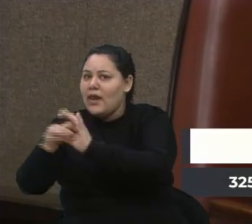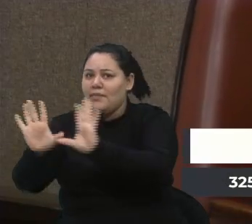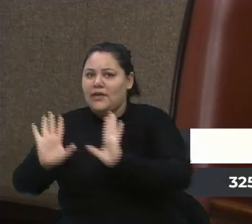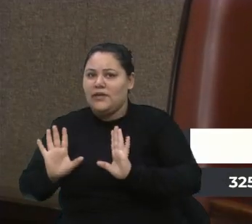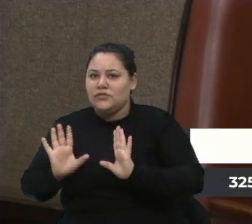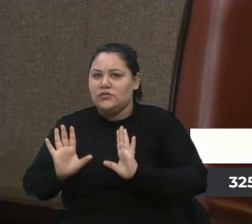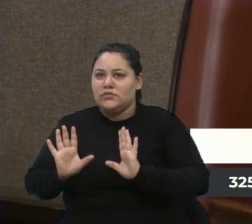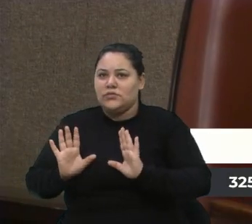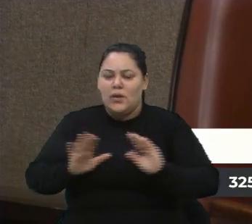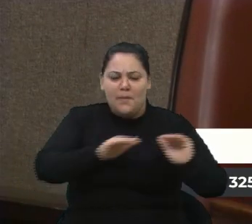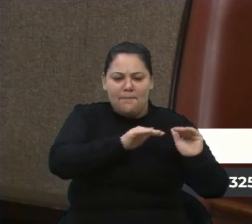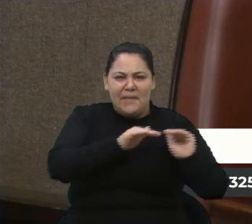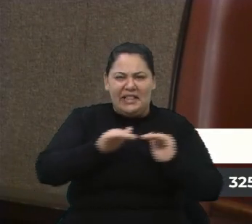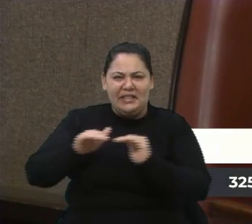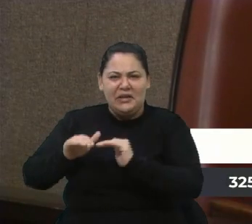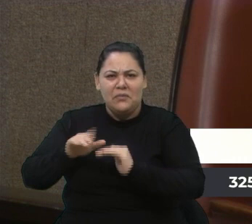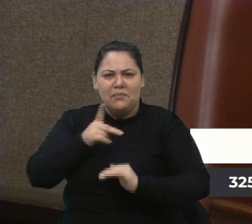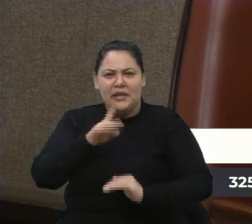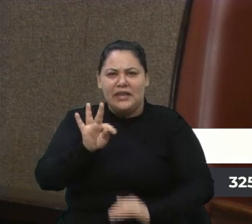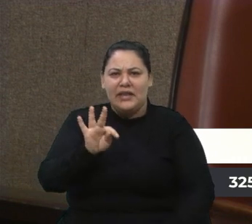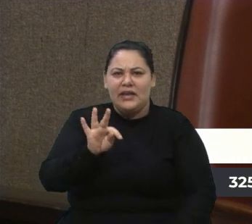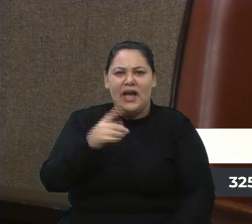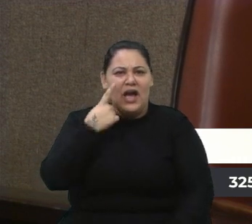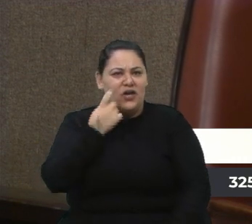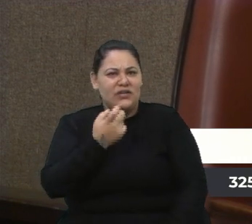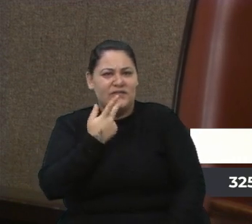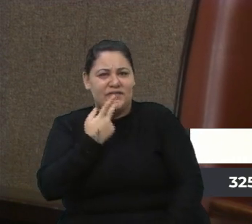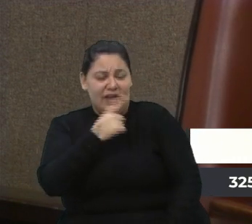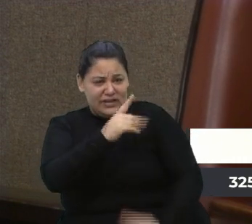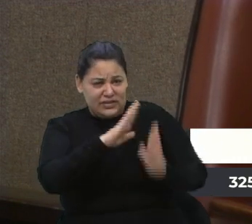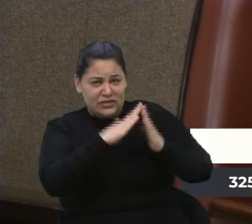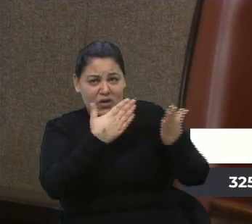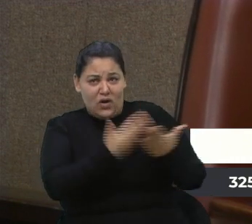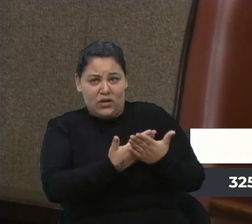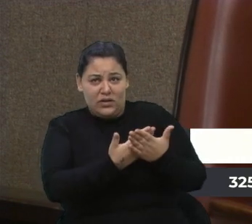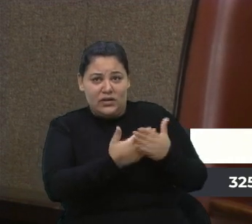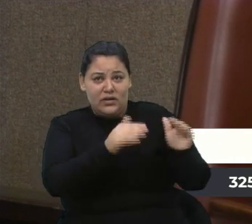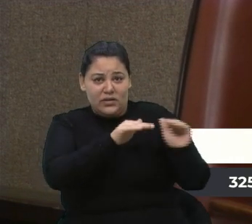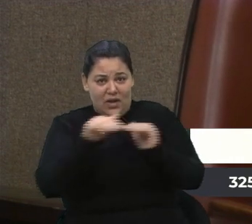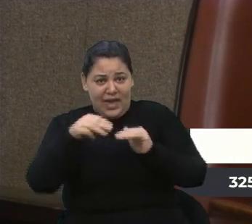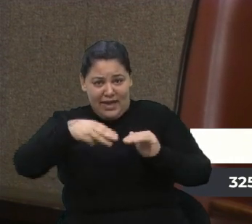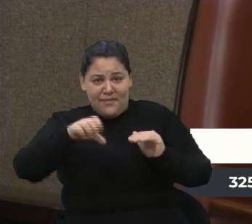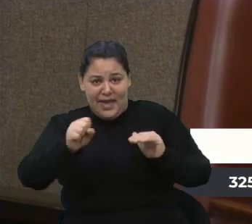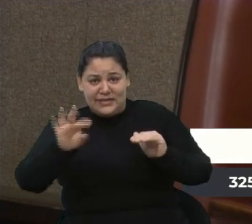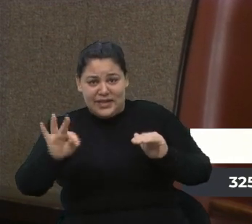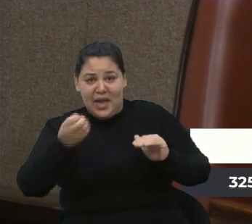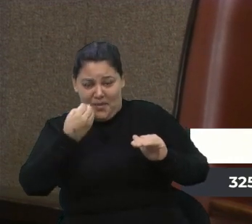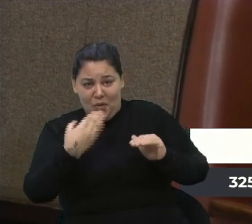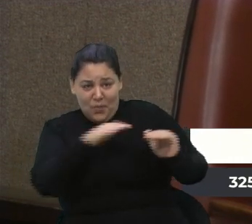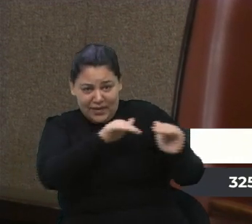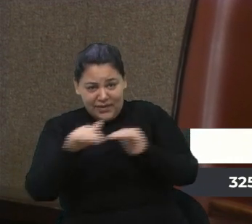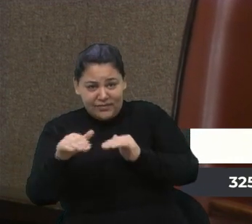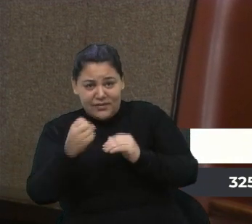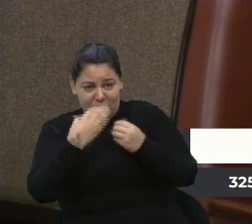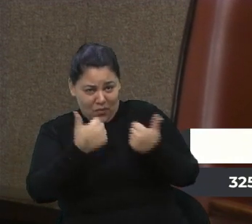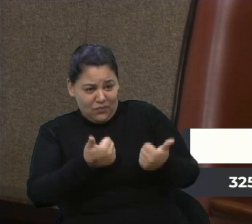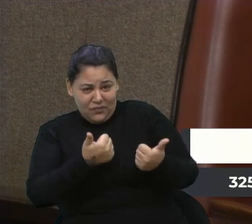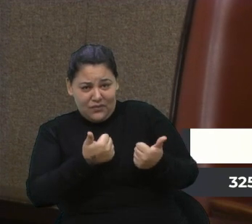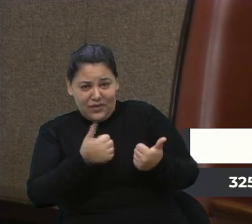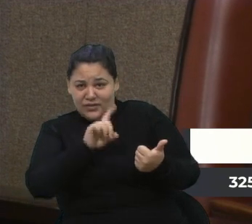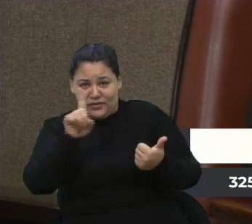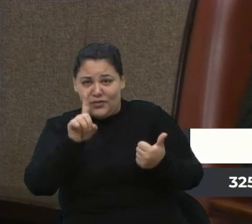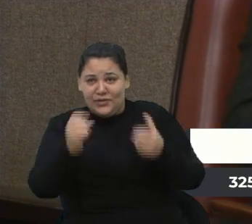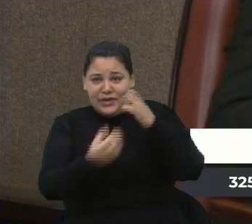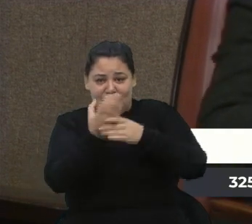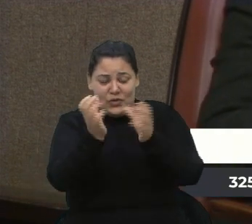Padrão PT. A Rose fala da escola. A escola do MST é um padrão bom, não é? Não estão formando um exército de esquerda. Não, não.